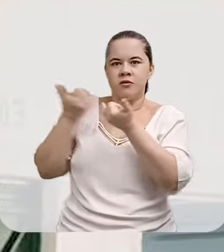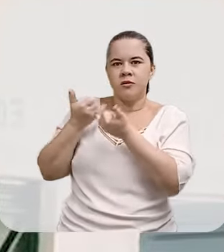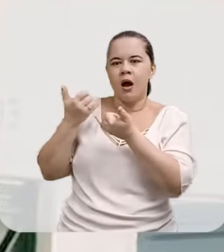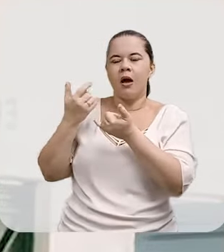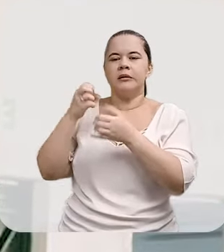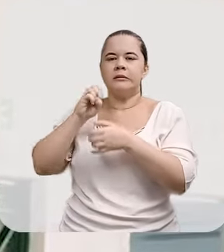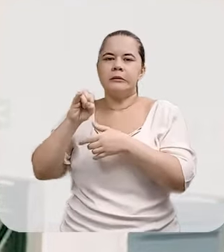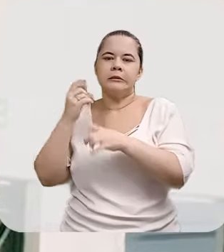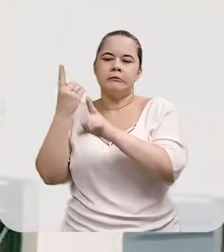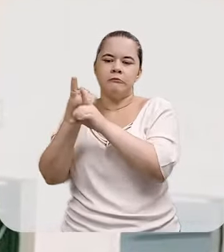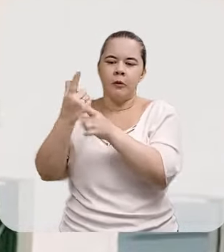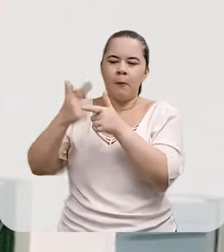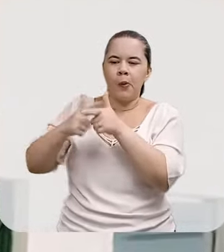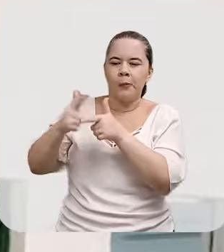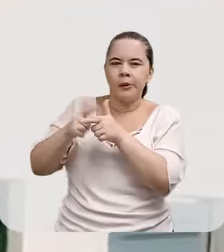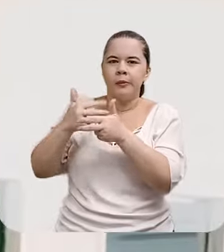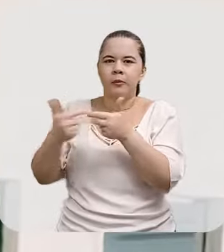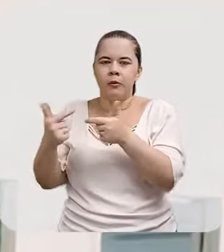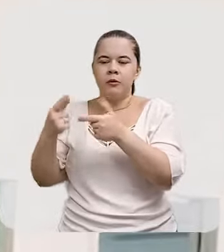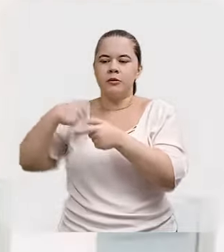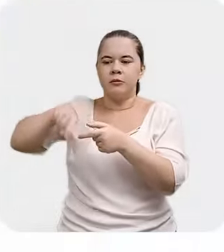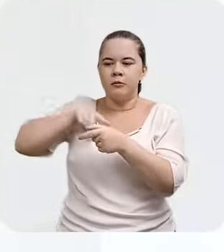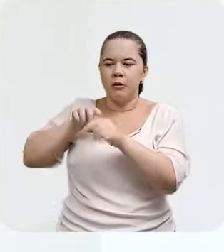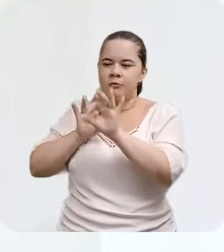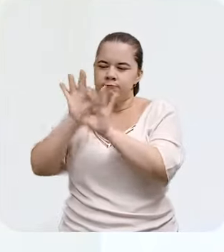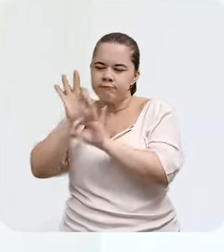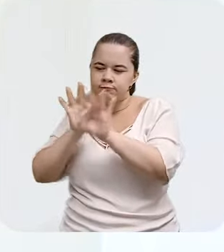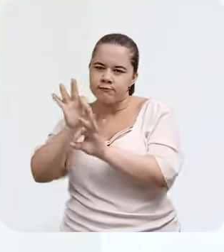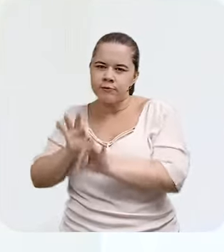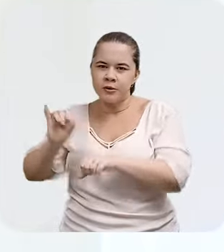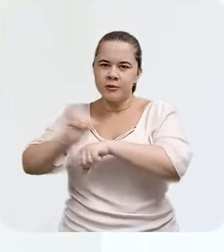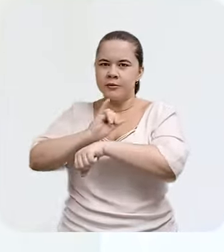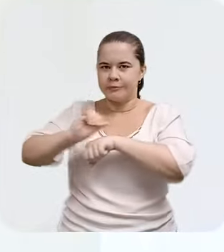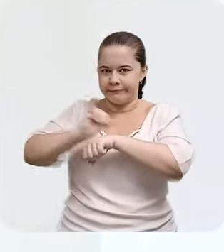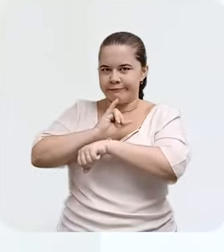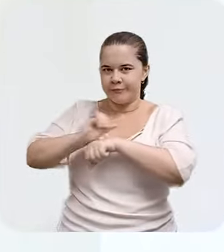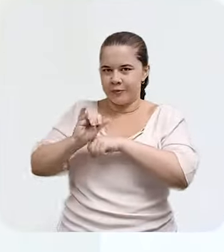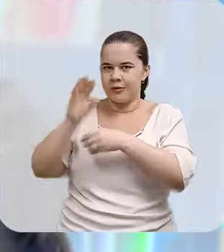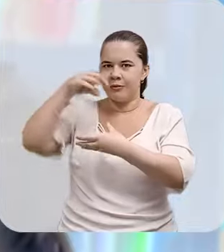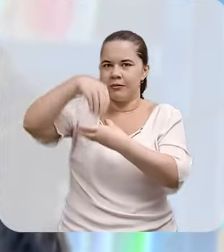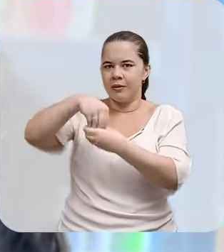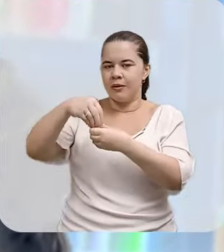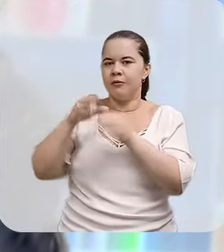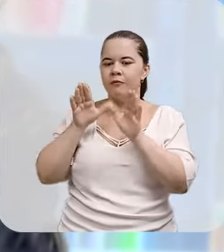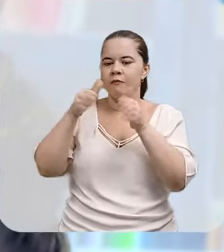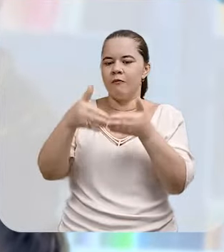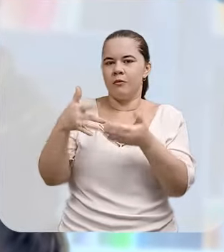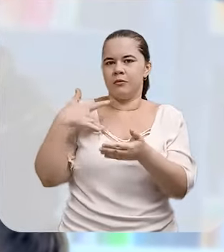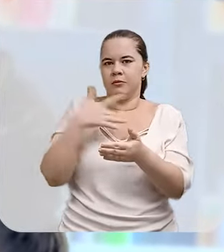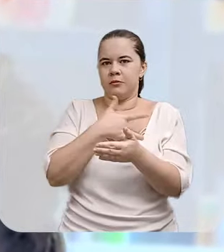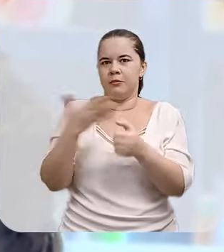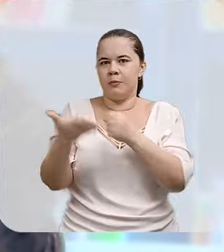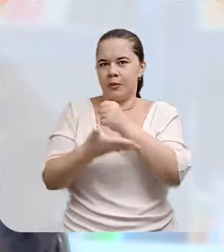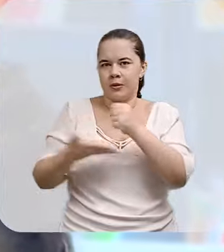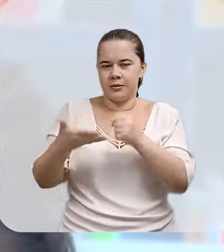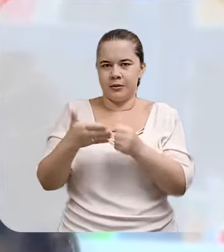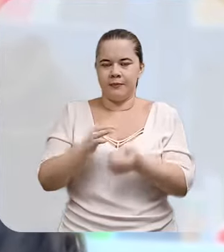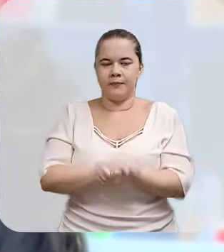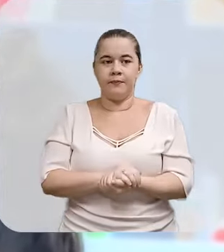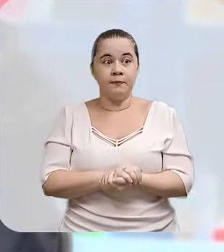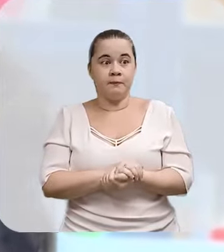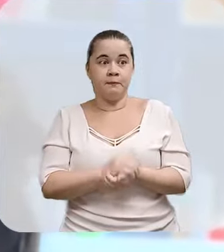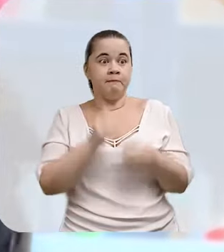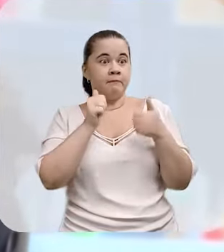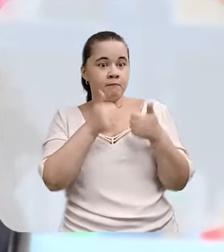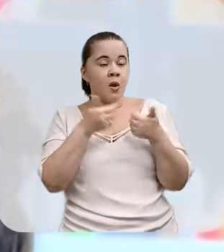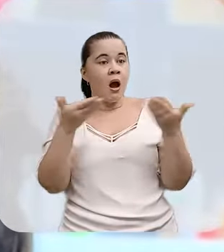fazer, realizar essas notificações, a partir do quê? Das queixas que a gente recebe diariamente na atenção básica. Entendi. E quais são as